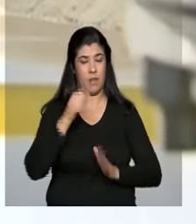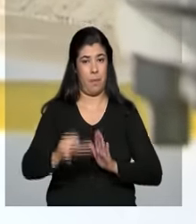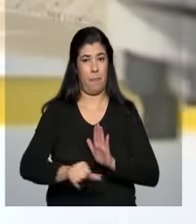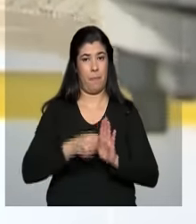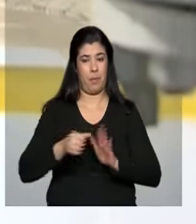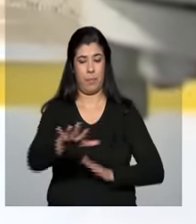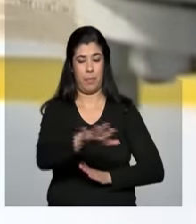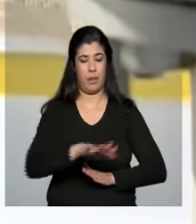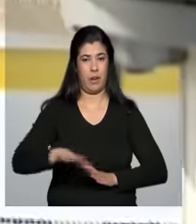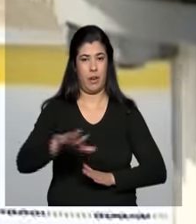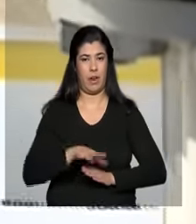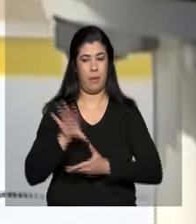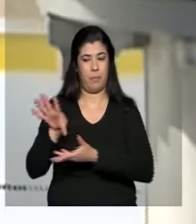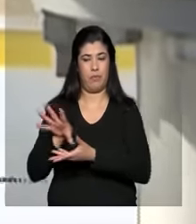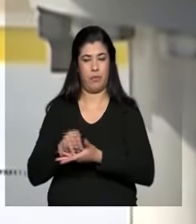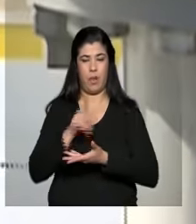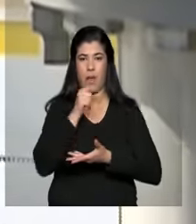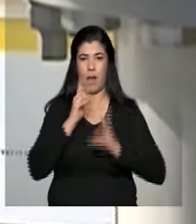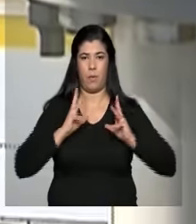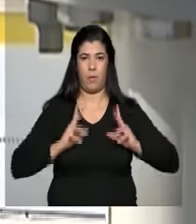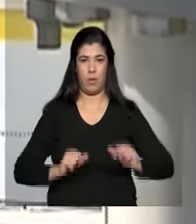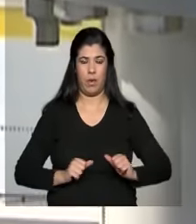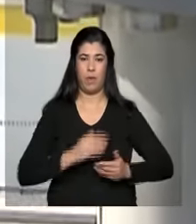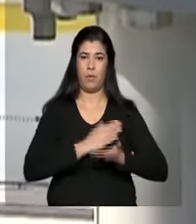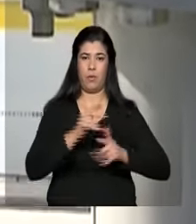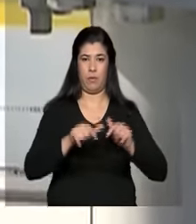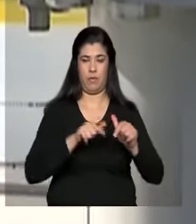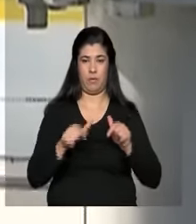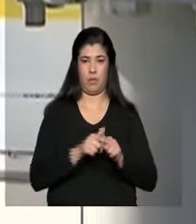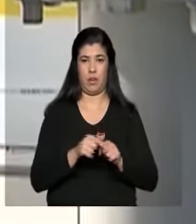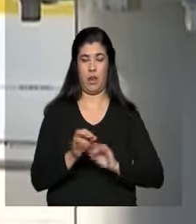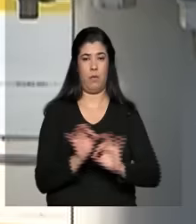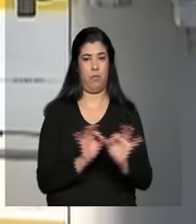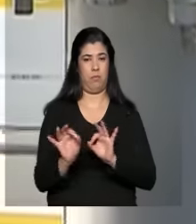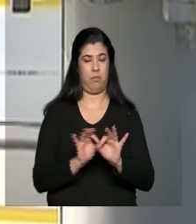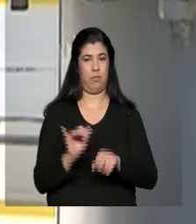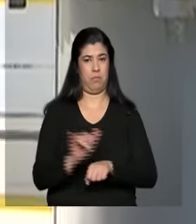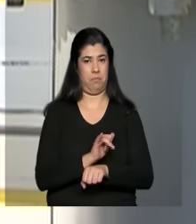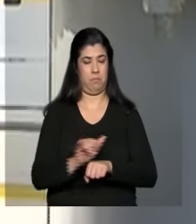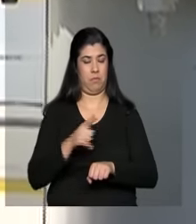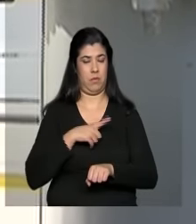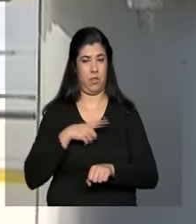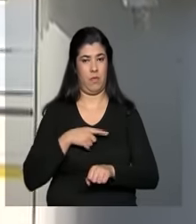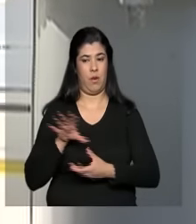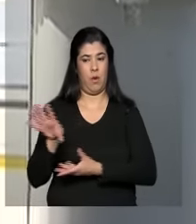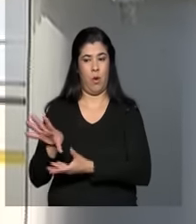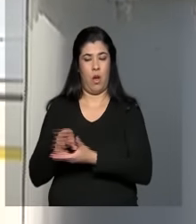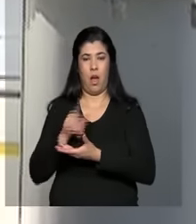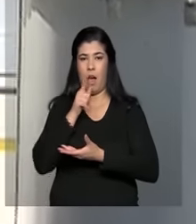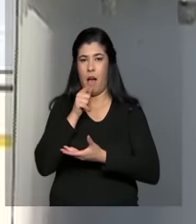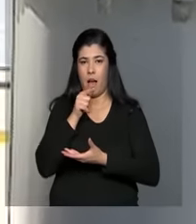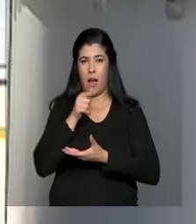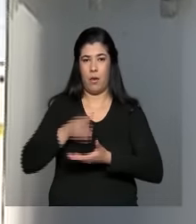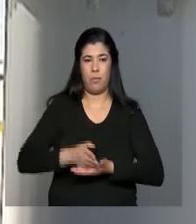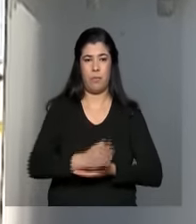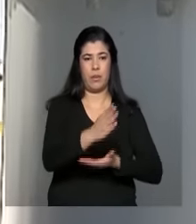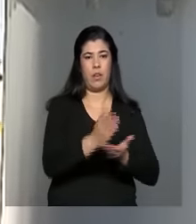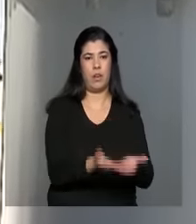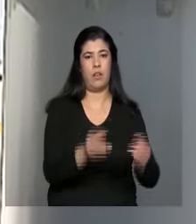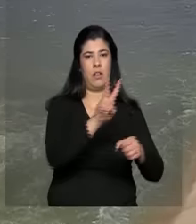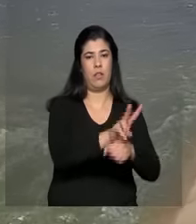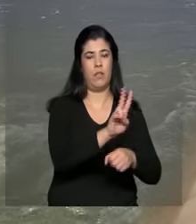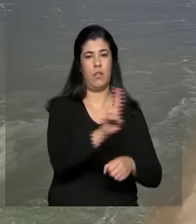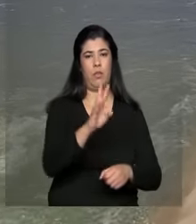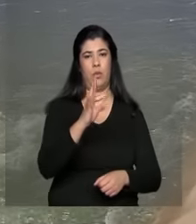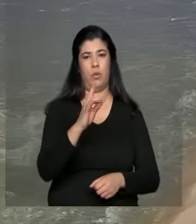estação de bombeamento do eixo norte entra em operação. A estrutura vai impulsionar a água para os reservatórios de Tucutu e Terra